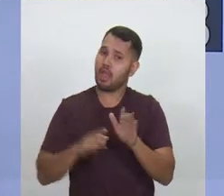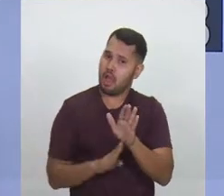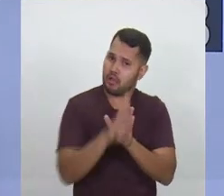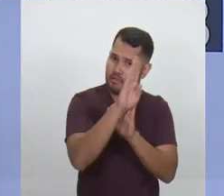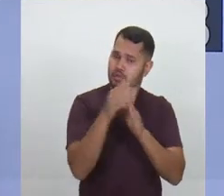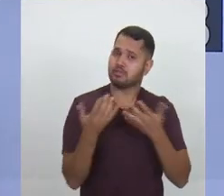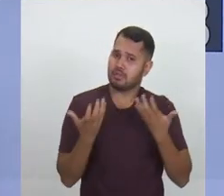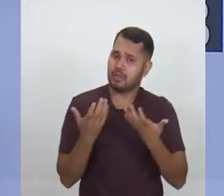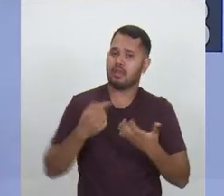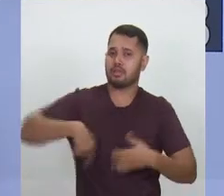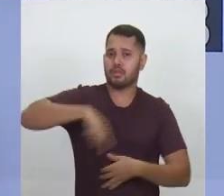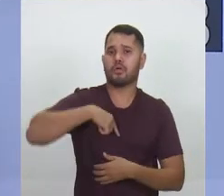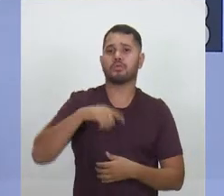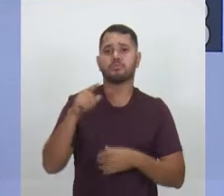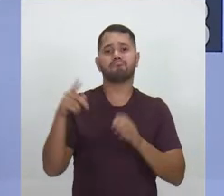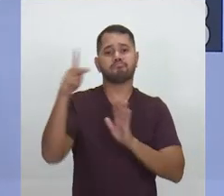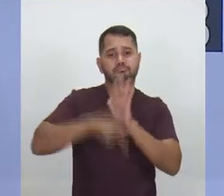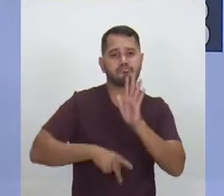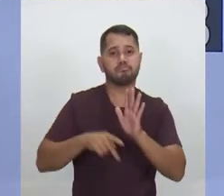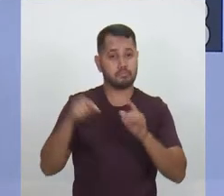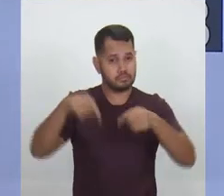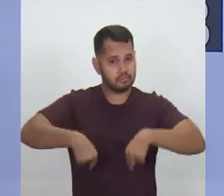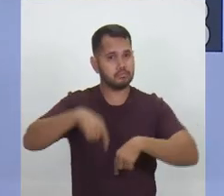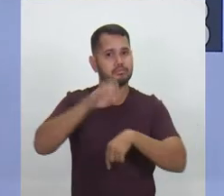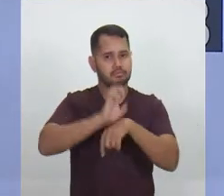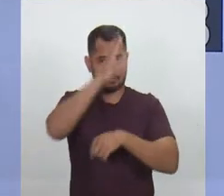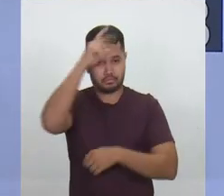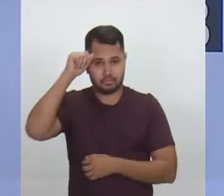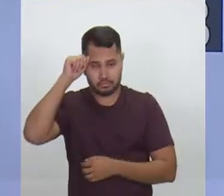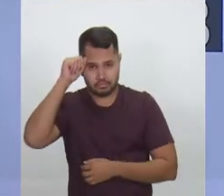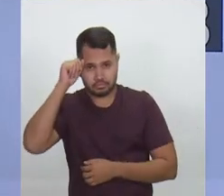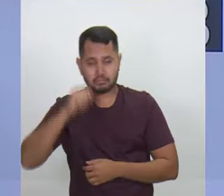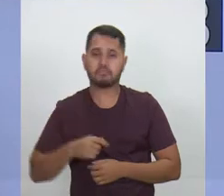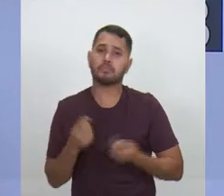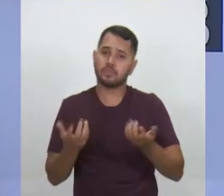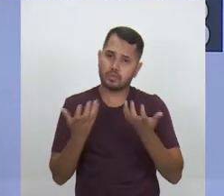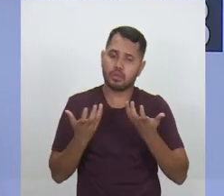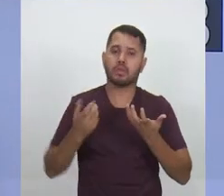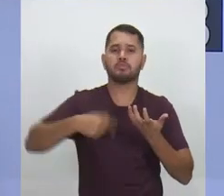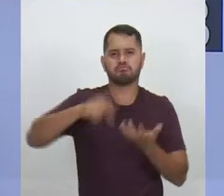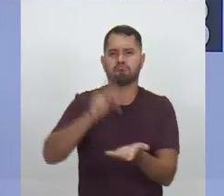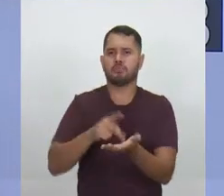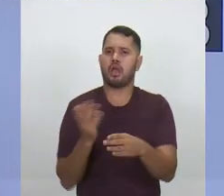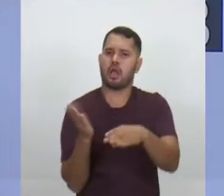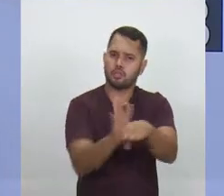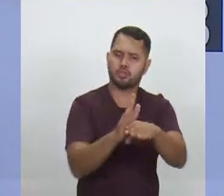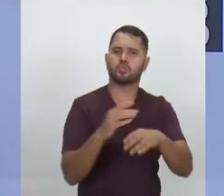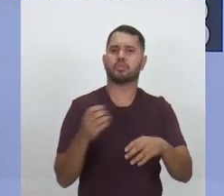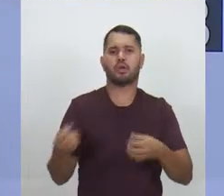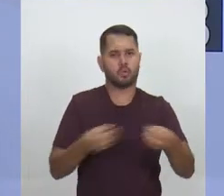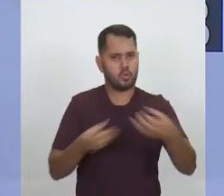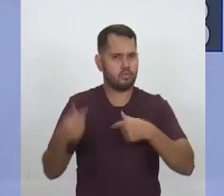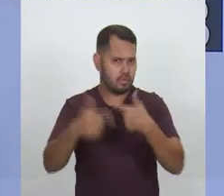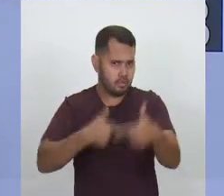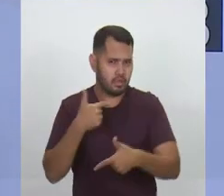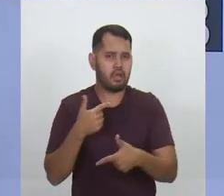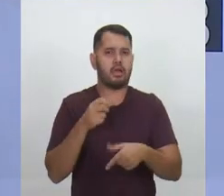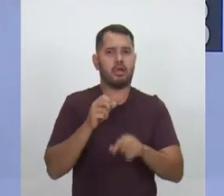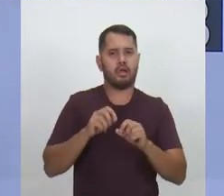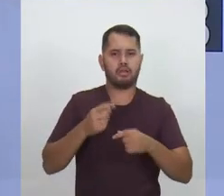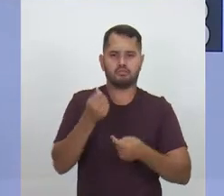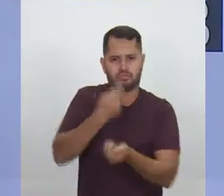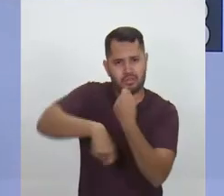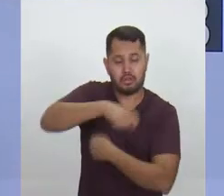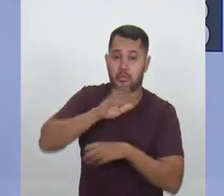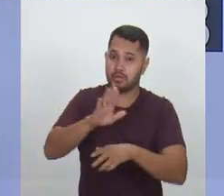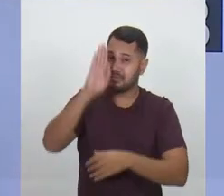queremos prestar aqui no estado do Amazonas. Nós queremos ajudar, sim, a gerar emprego e renda, mas nós